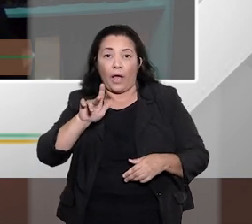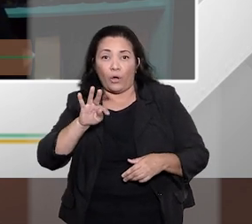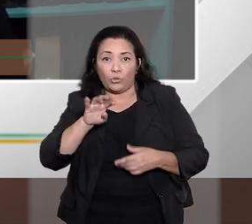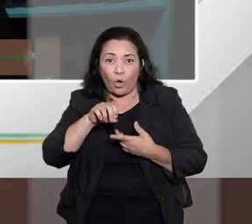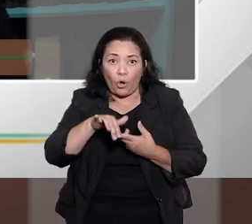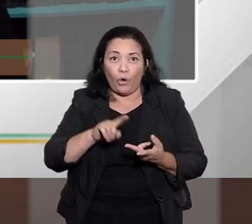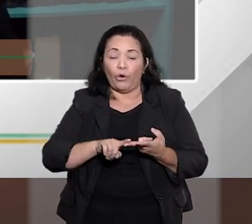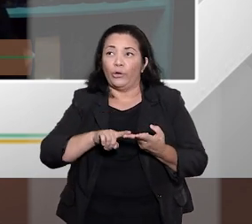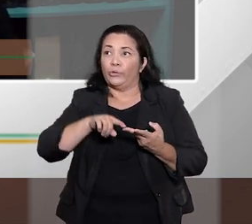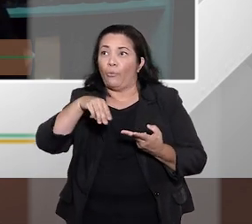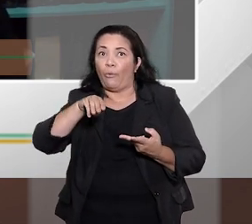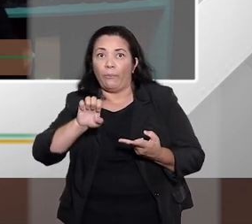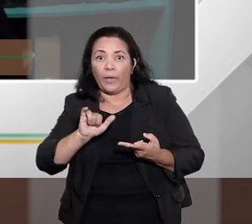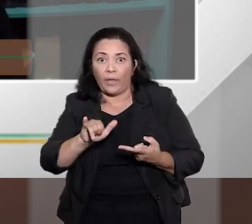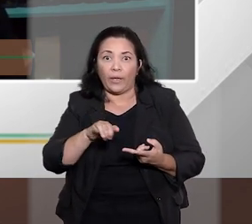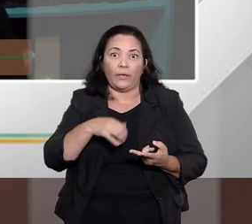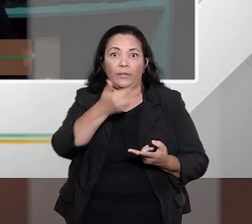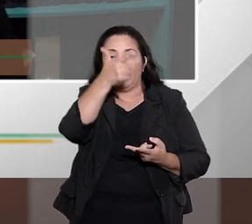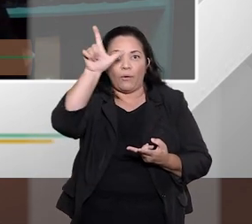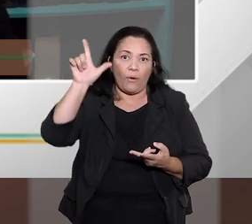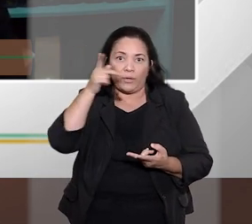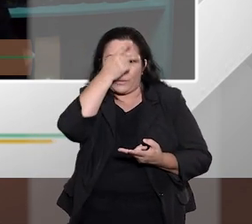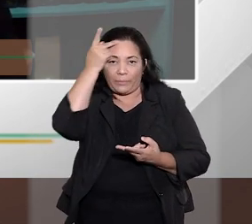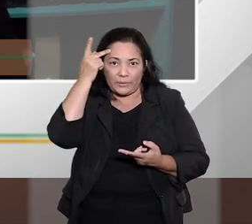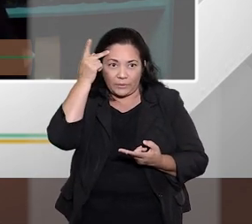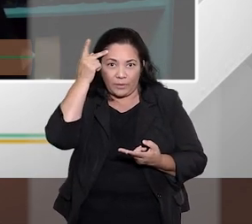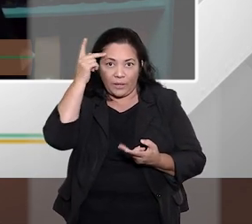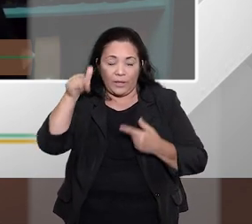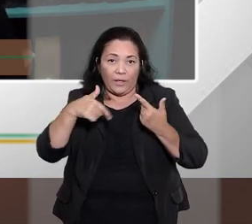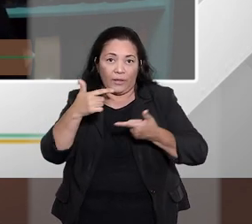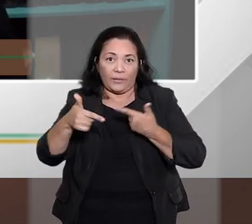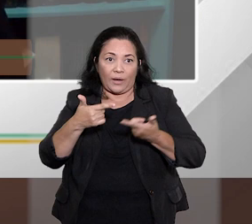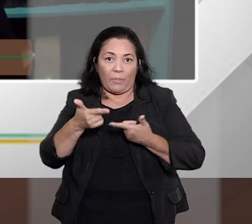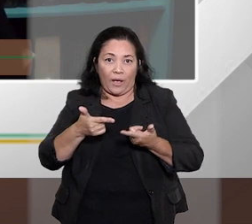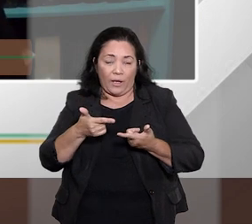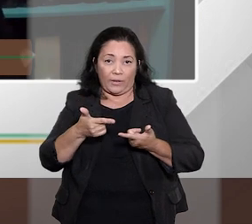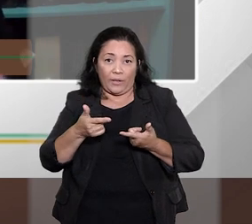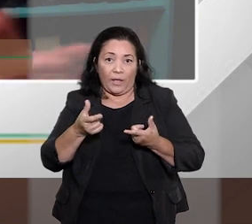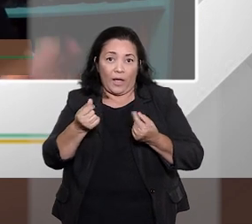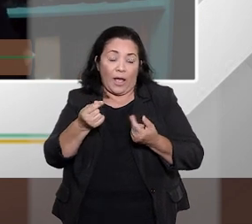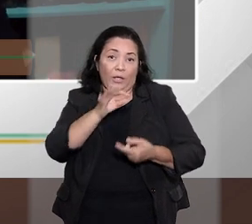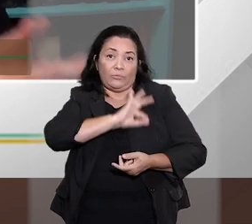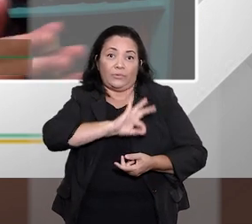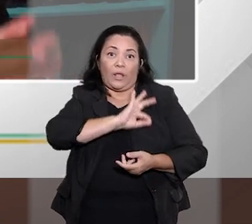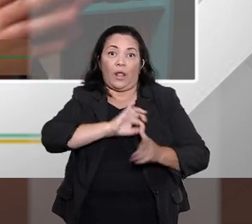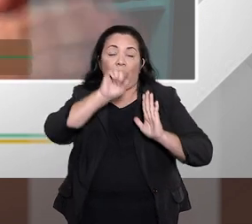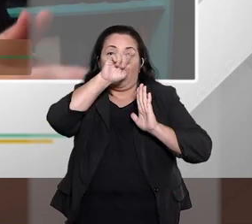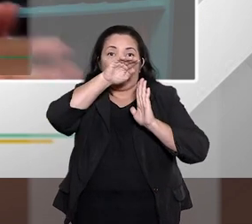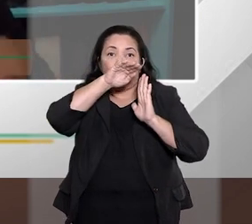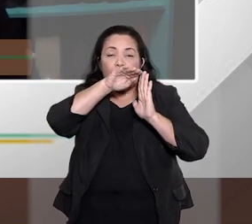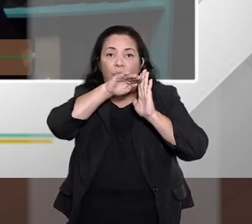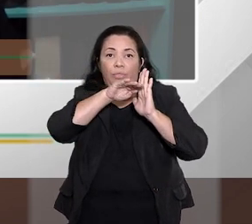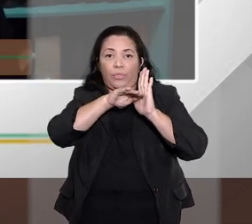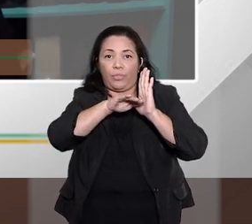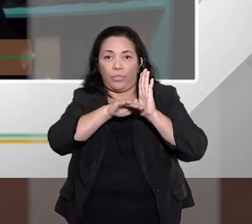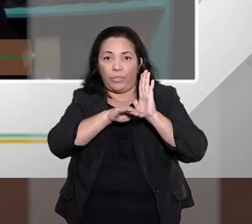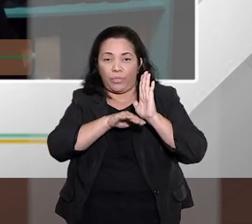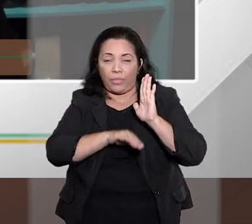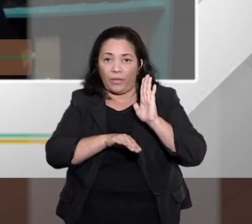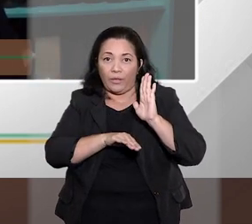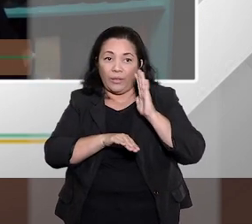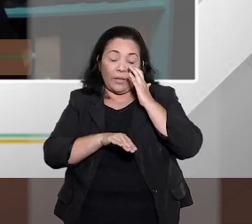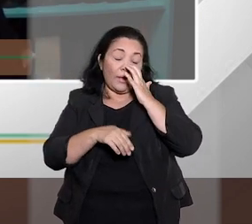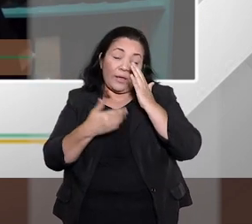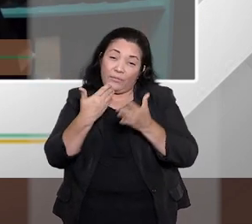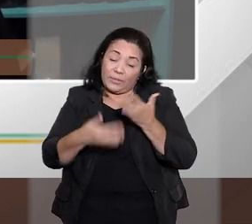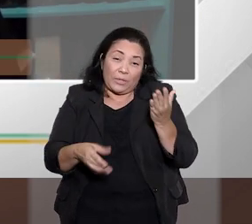ou pequeno empresário que tem algum problema de queda de faturamento, novamente, muitas vezes, associado a